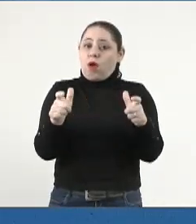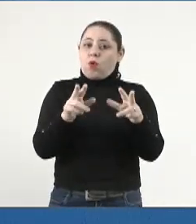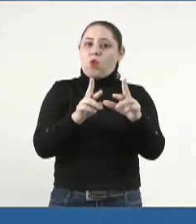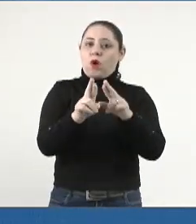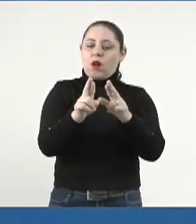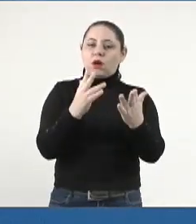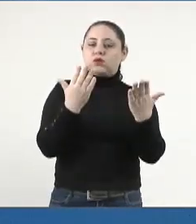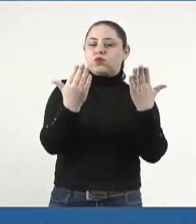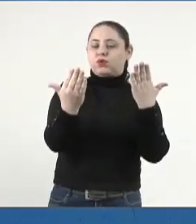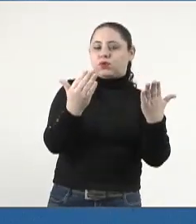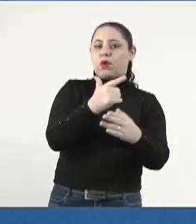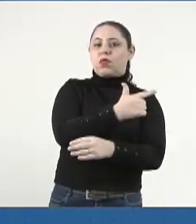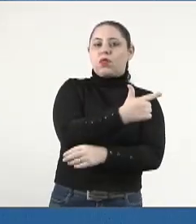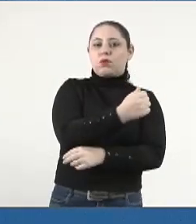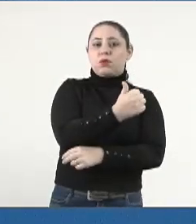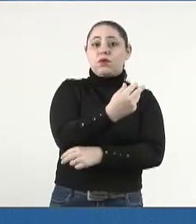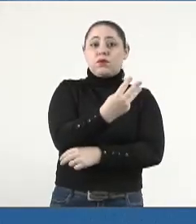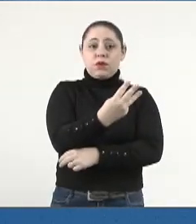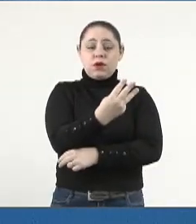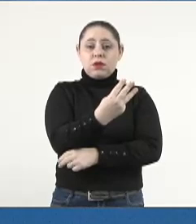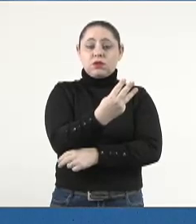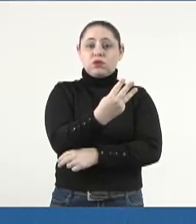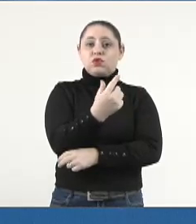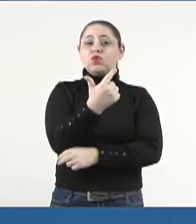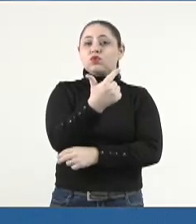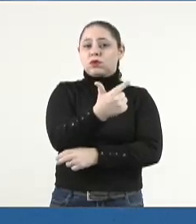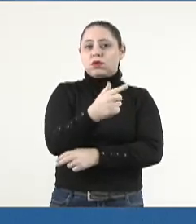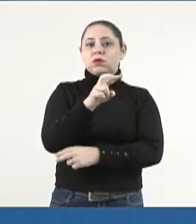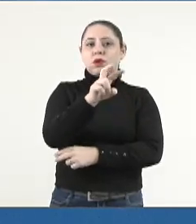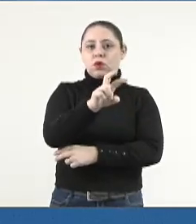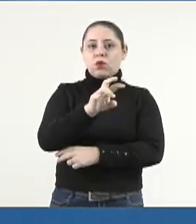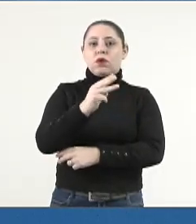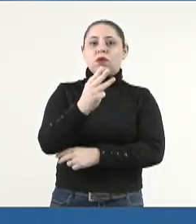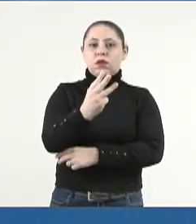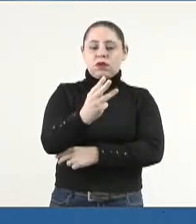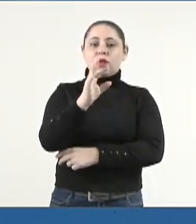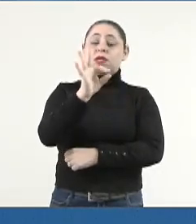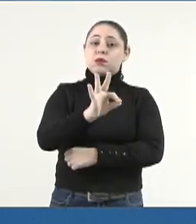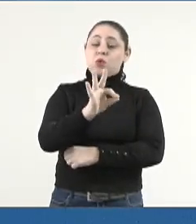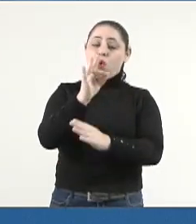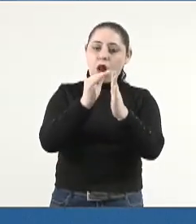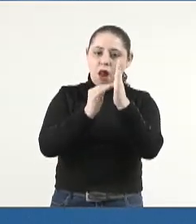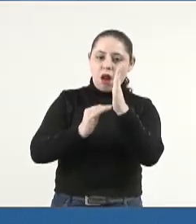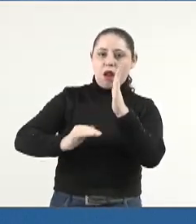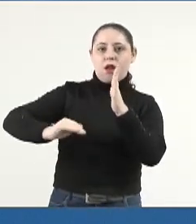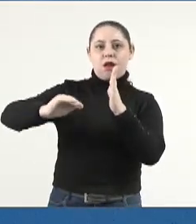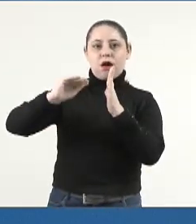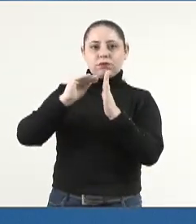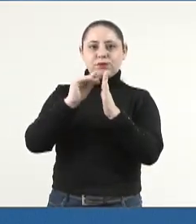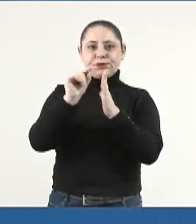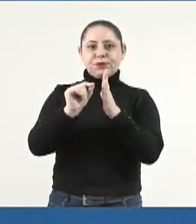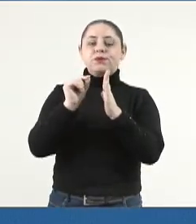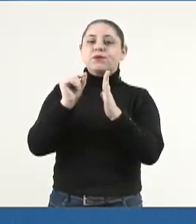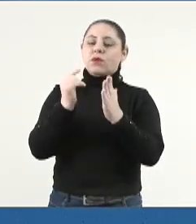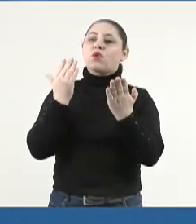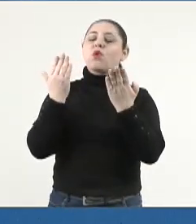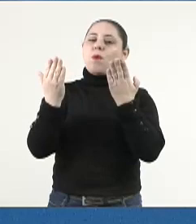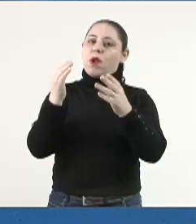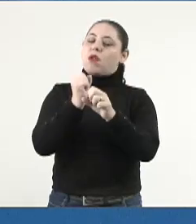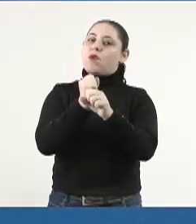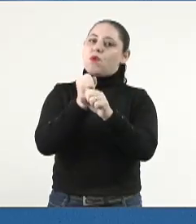ano de 2023 de 253% superior ao ano de